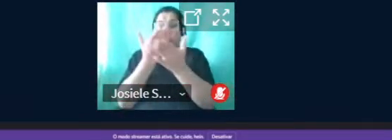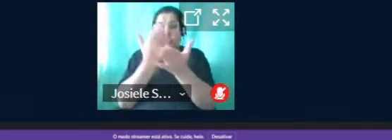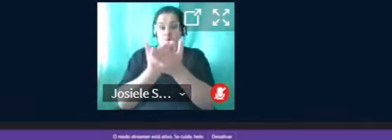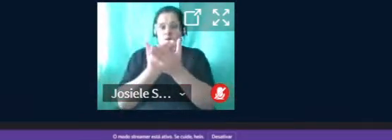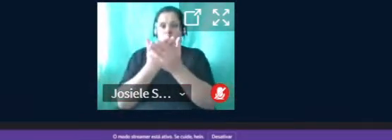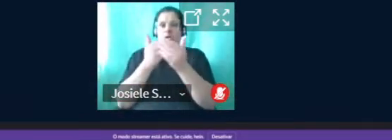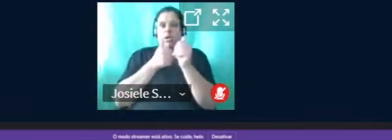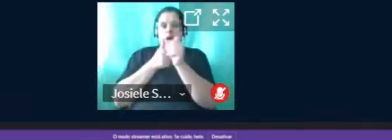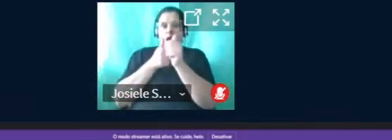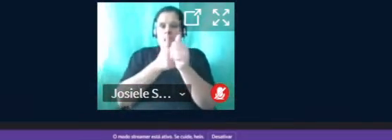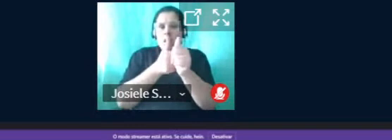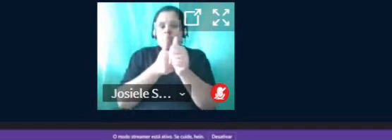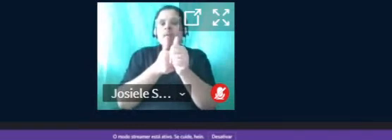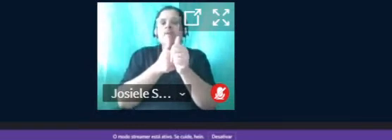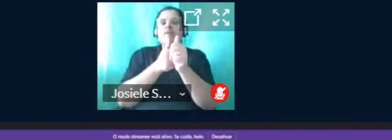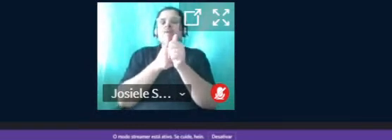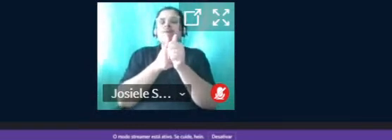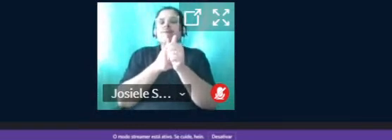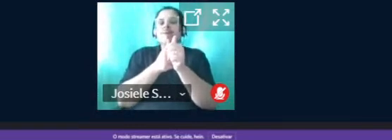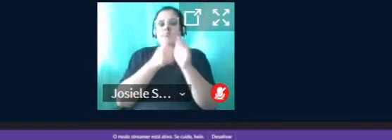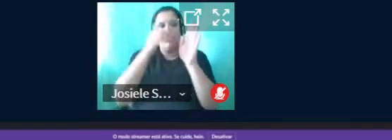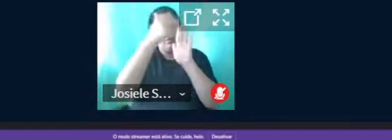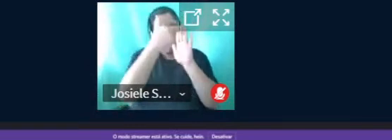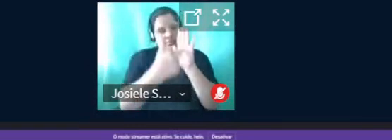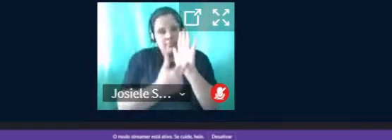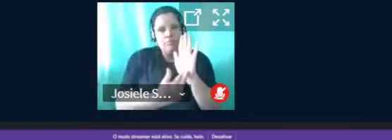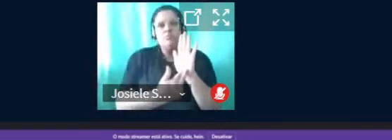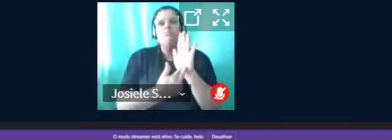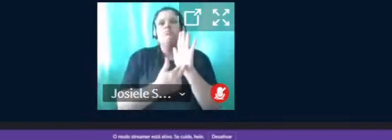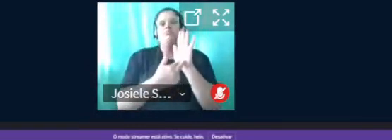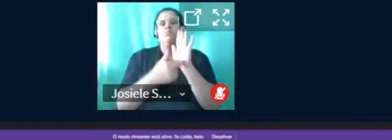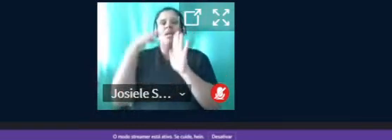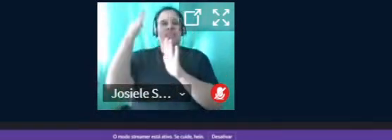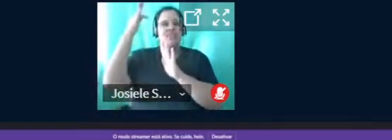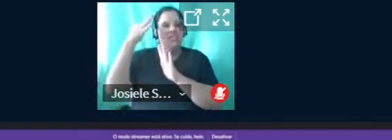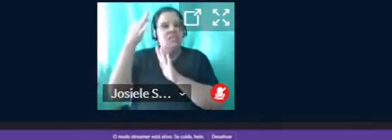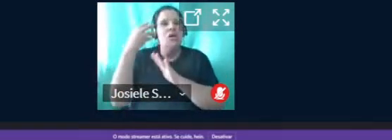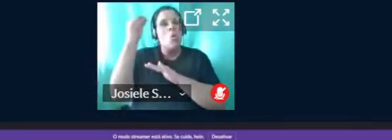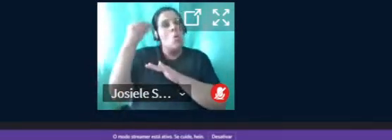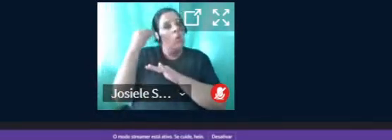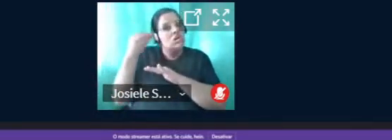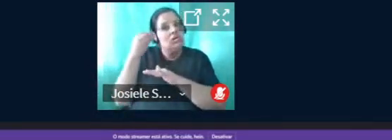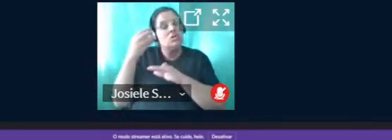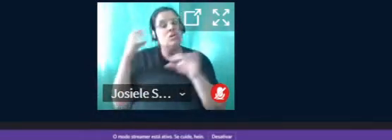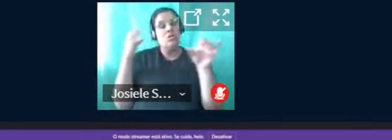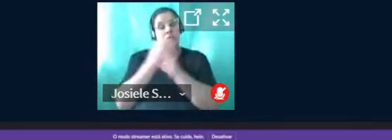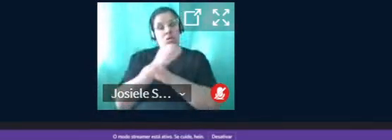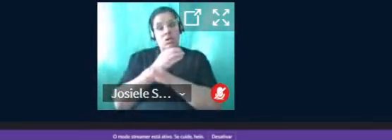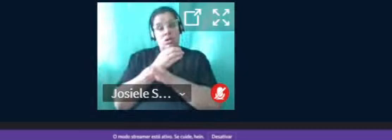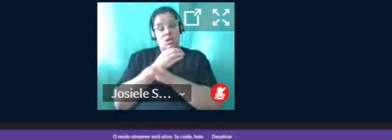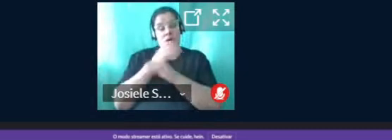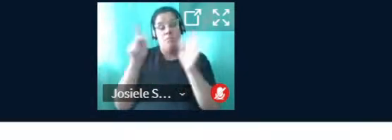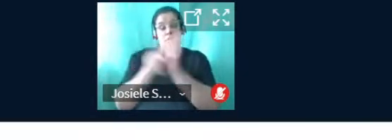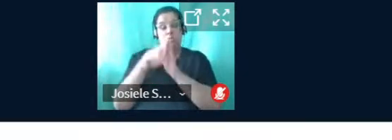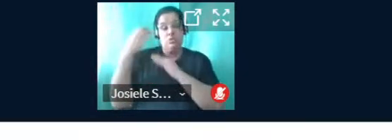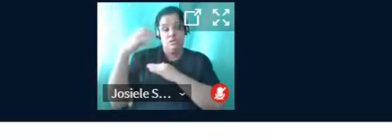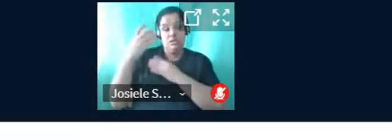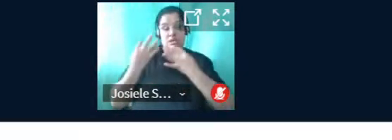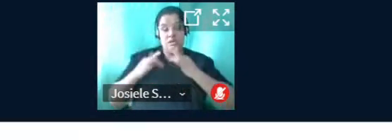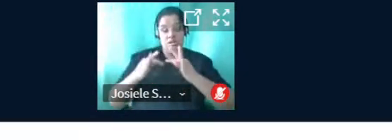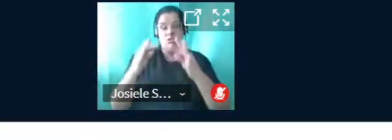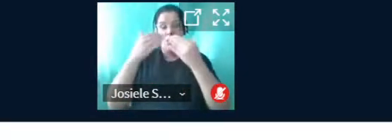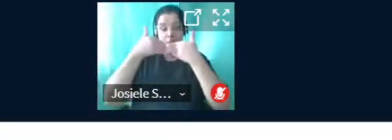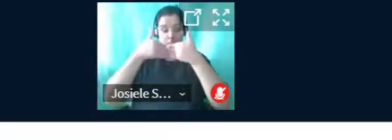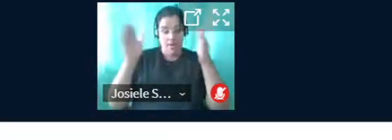divulgação dos princípios, dos referenciais teóricos e das experiências concretas em torno da ciência e tecnologia aberta.